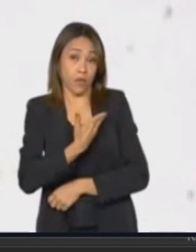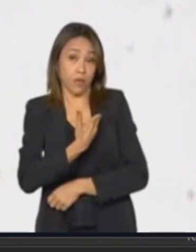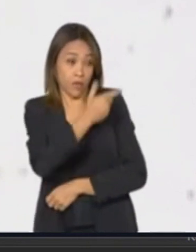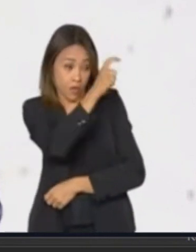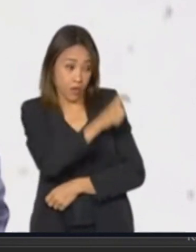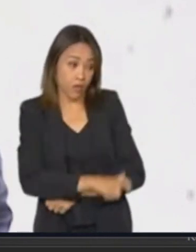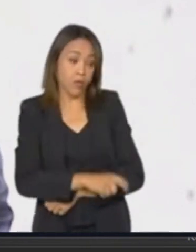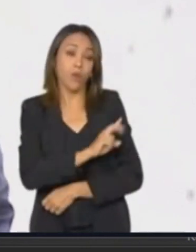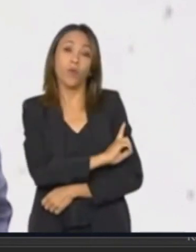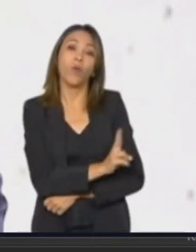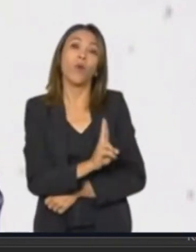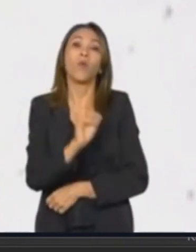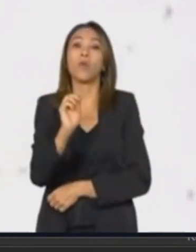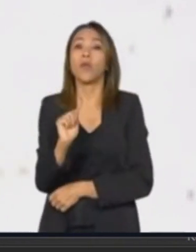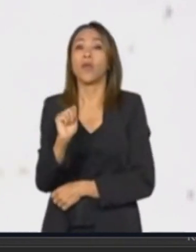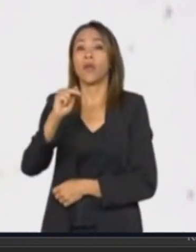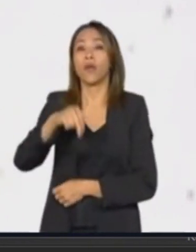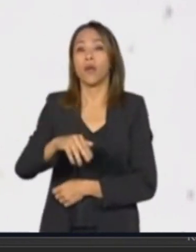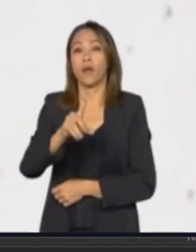companheiro Anderson Lopes Miranda.